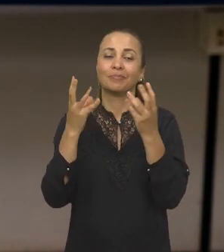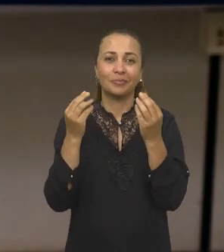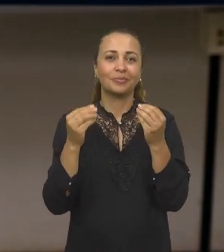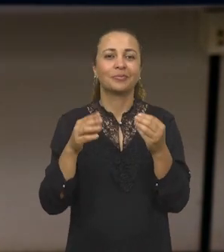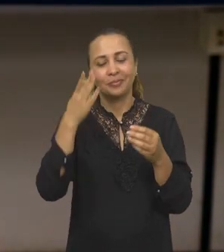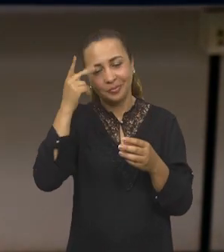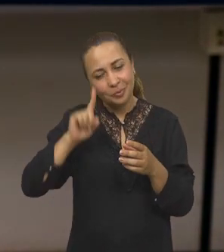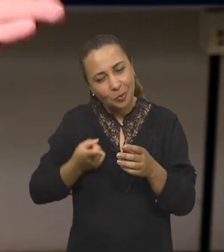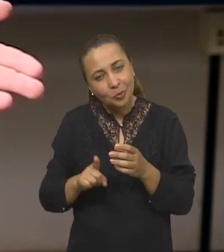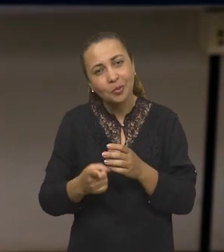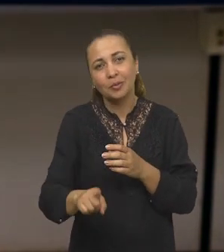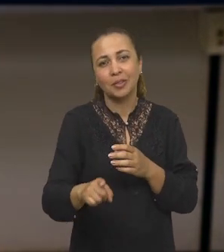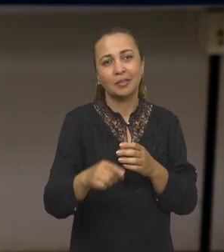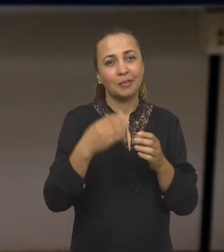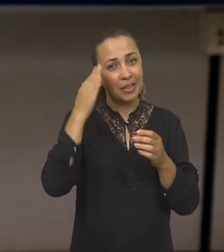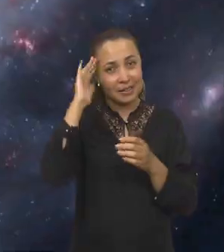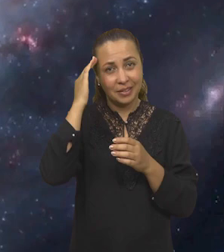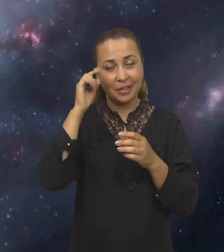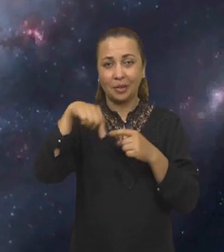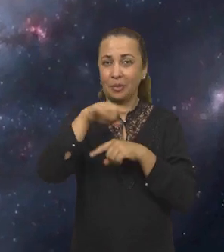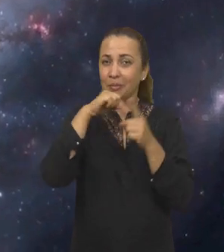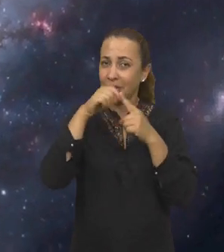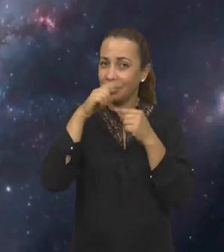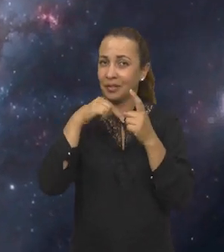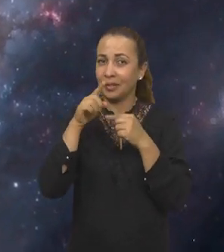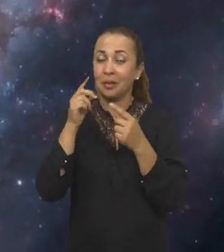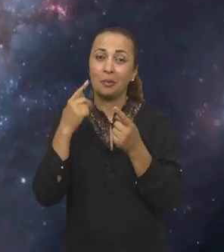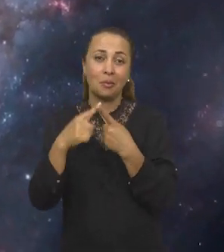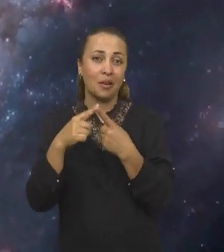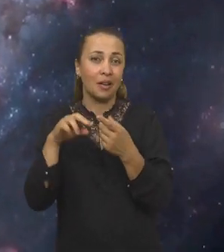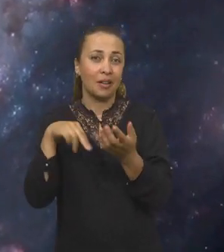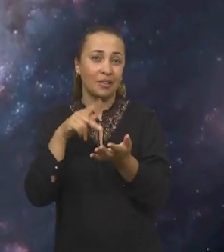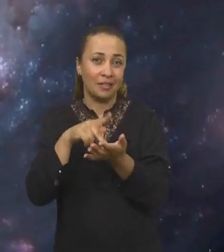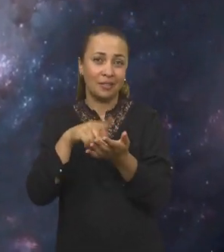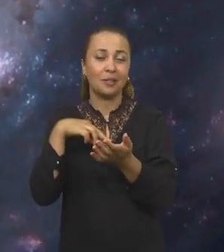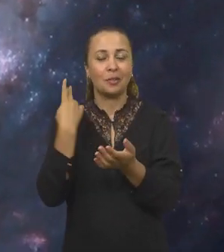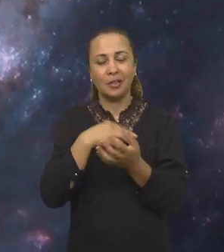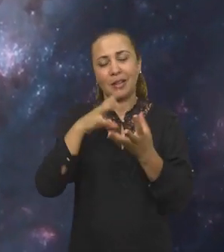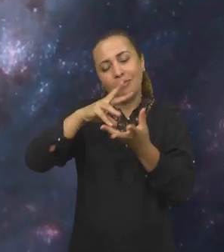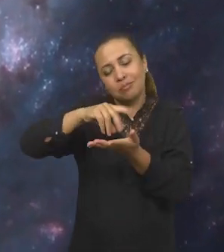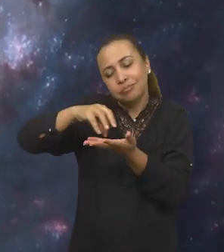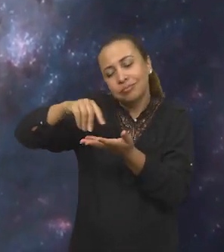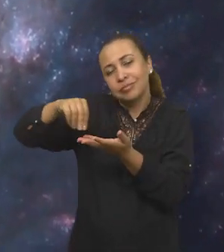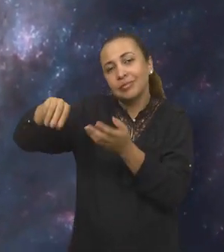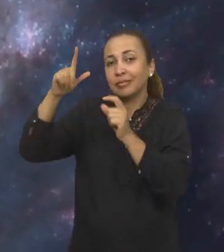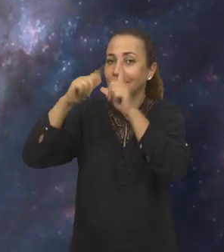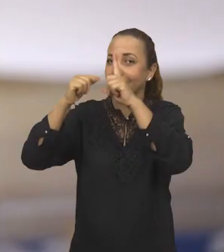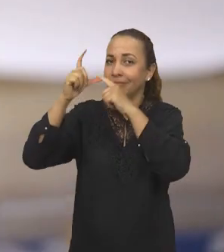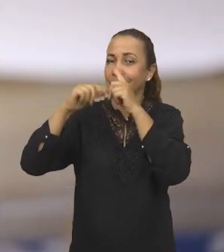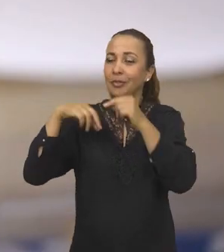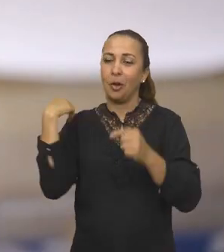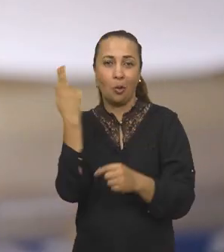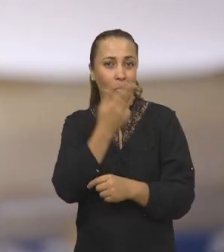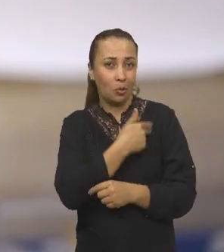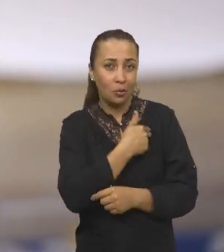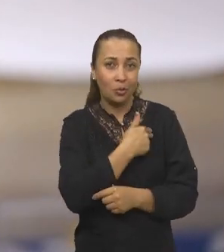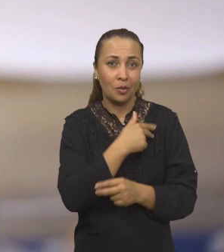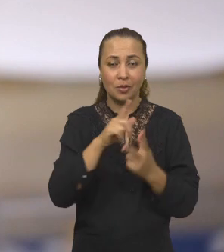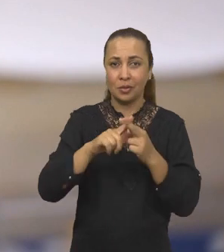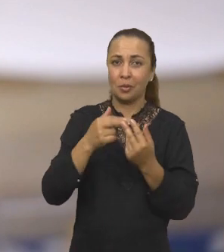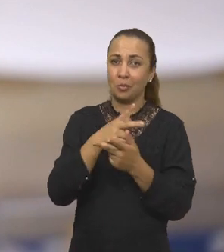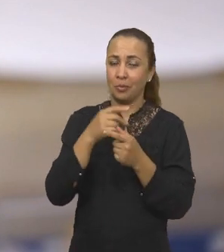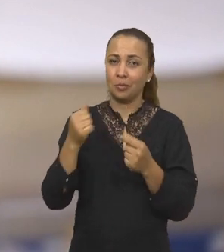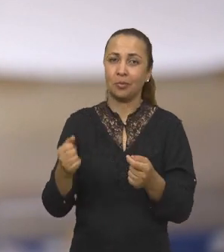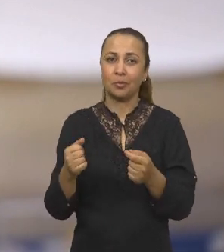entender melhor esses objetos, porque na verdade nós somos poeira de estrelas. Então nós somos o produto